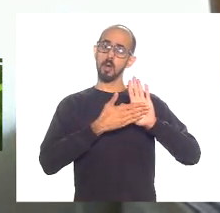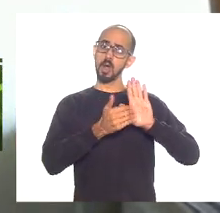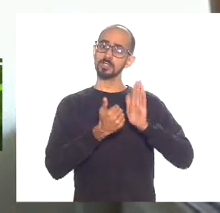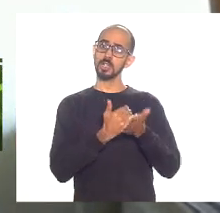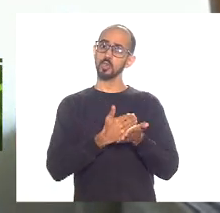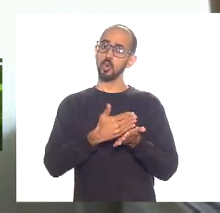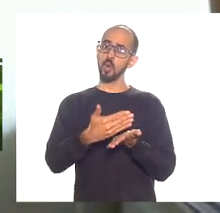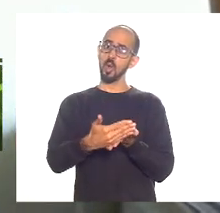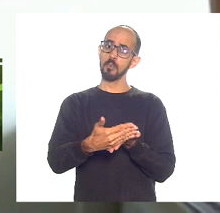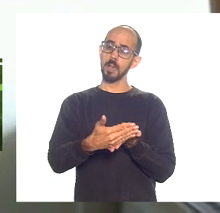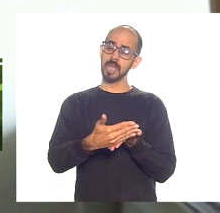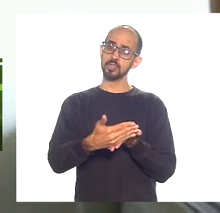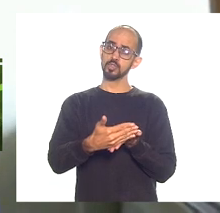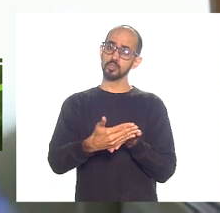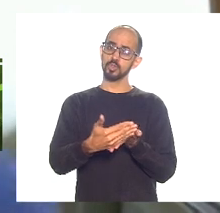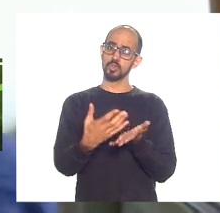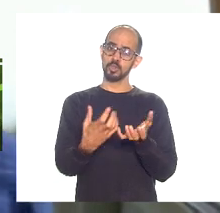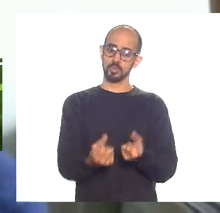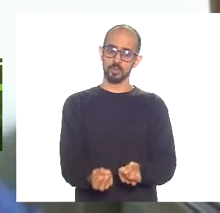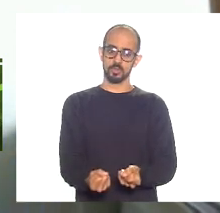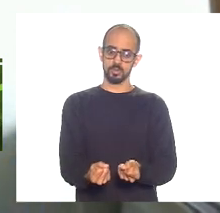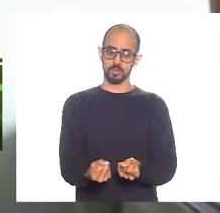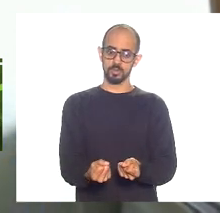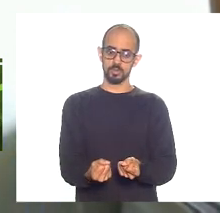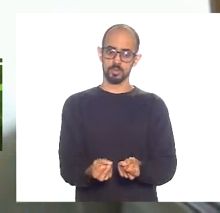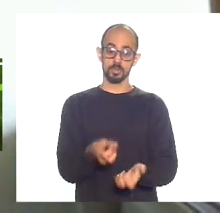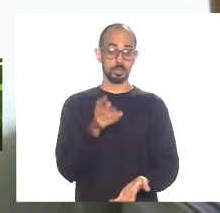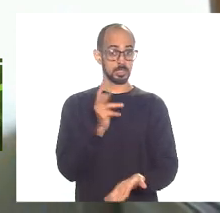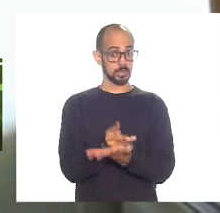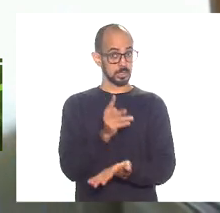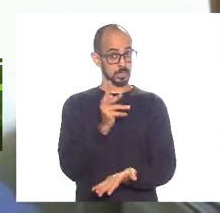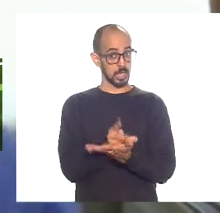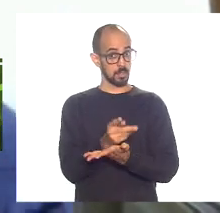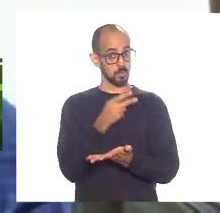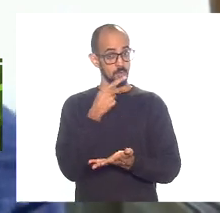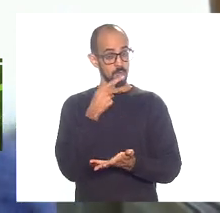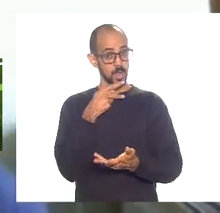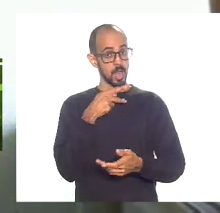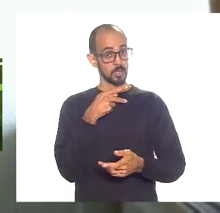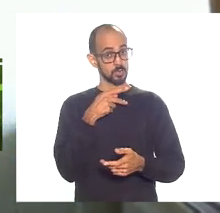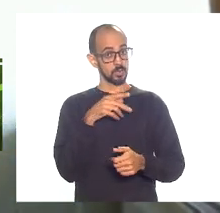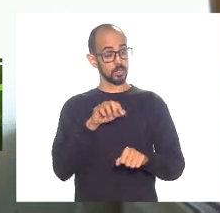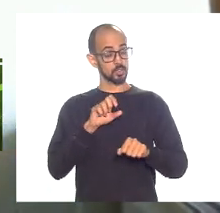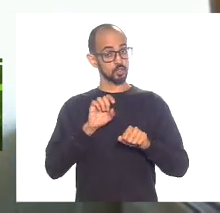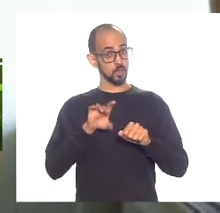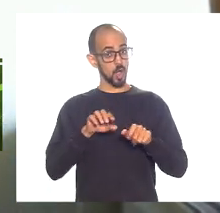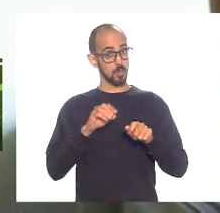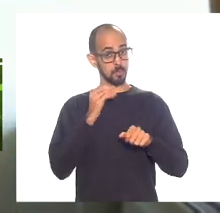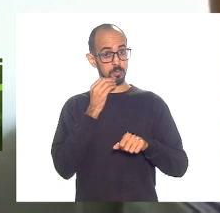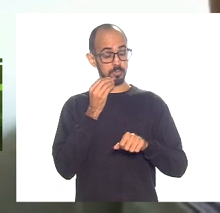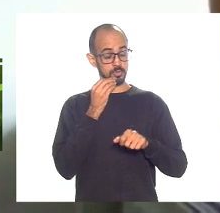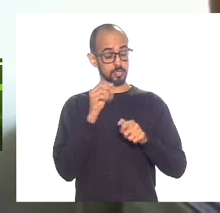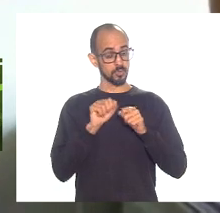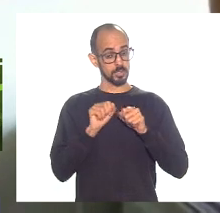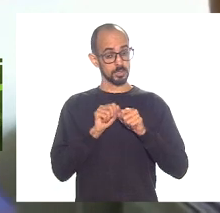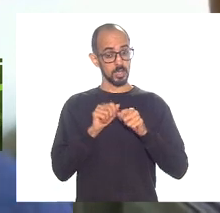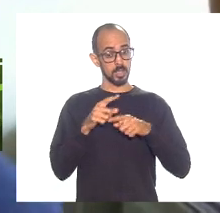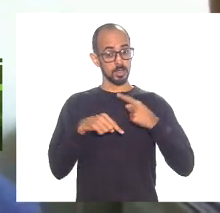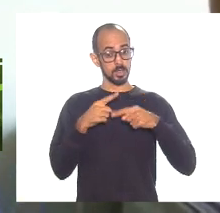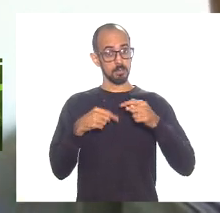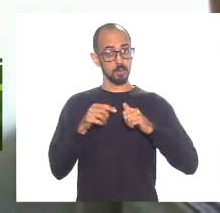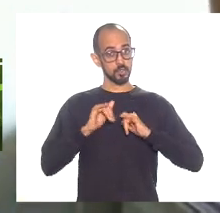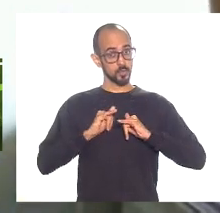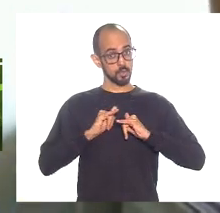de adesão e sempre foi nos dito que somente poderia ser feito depois das